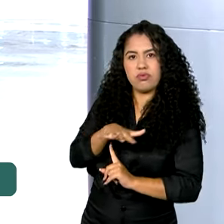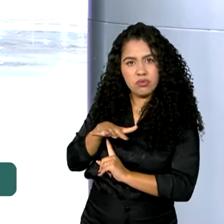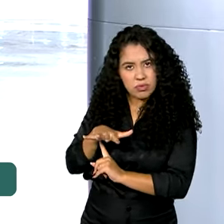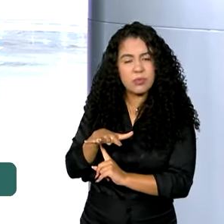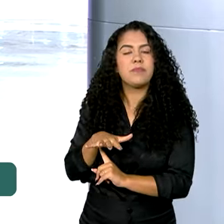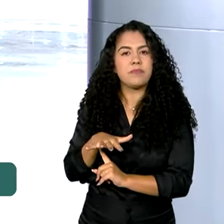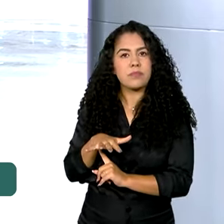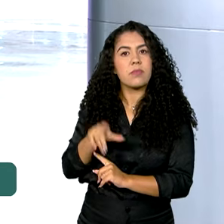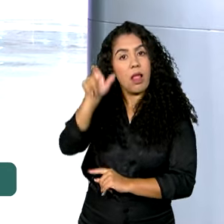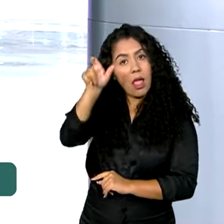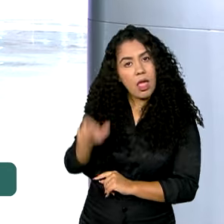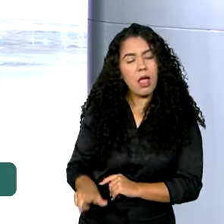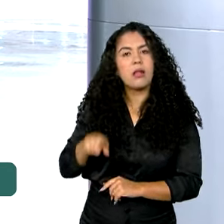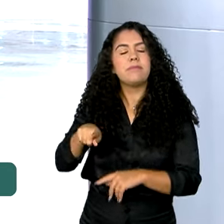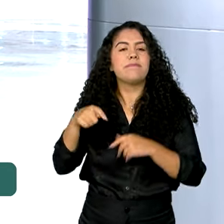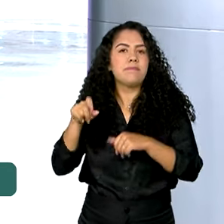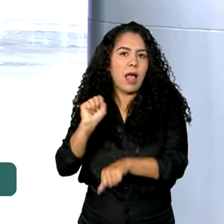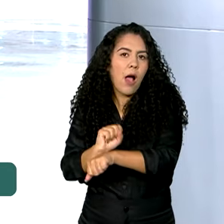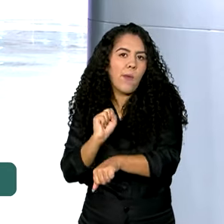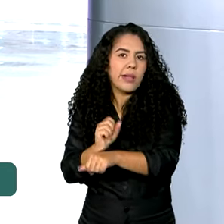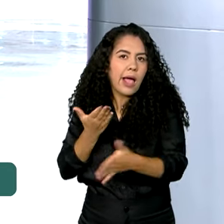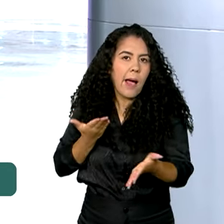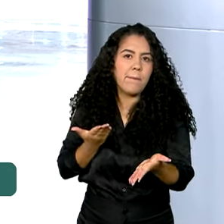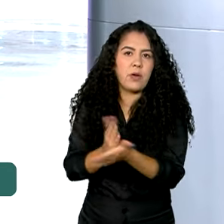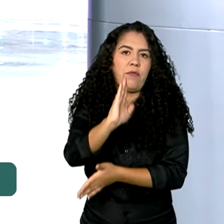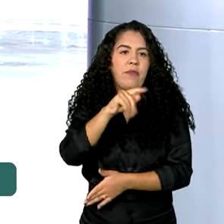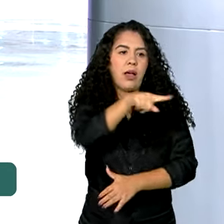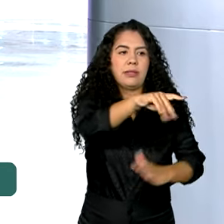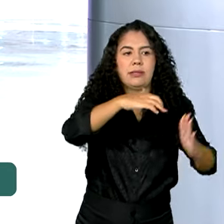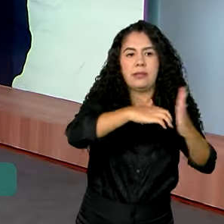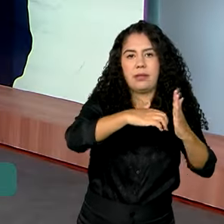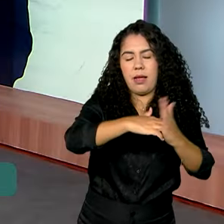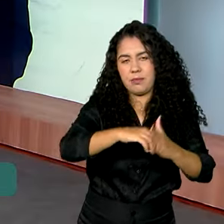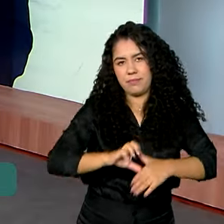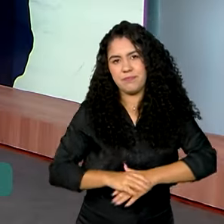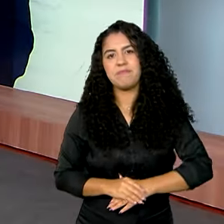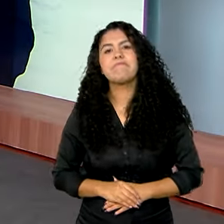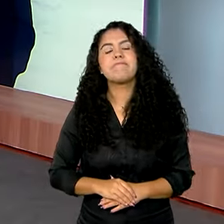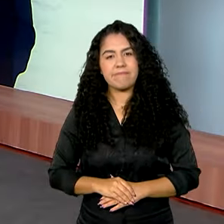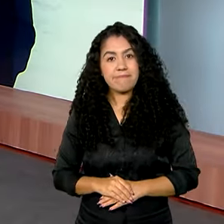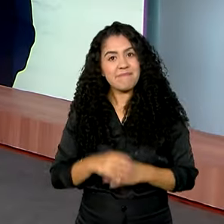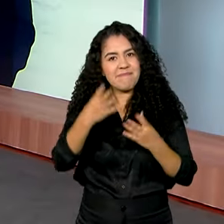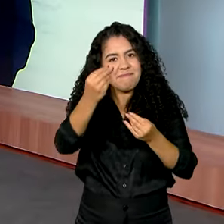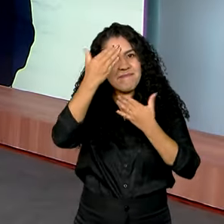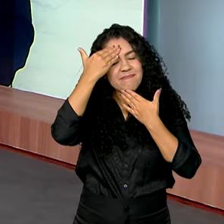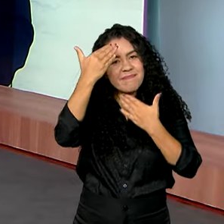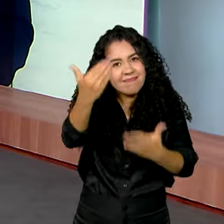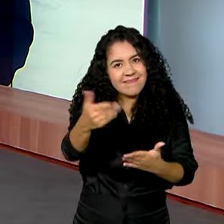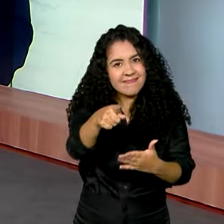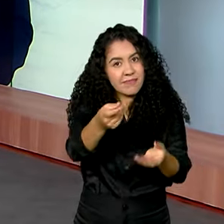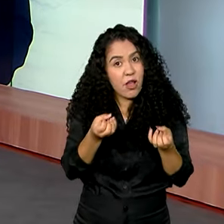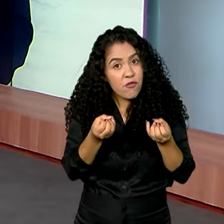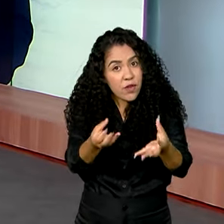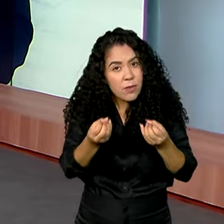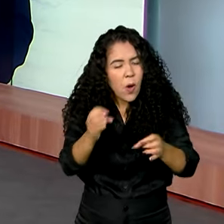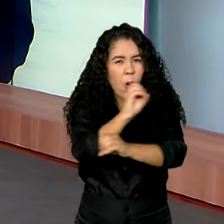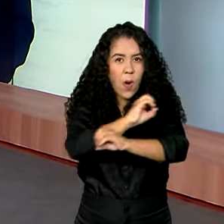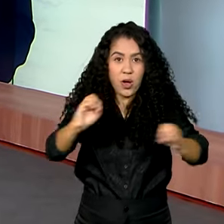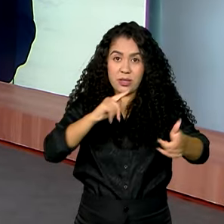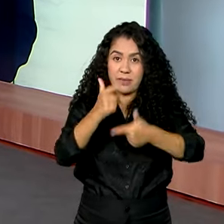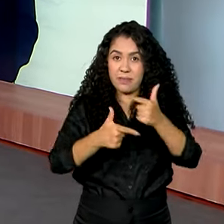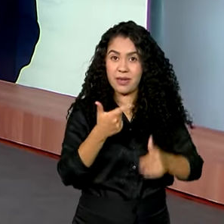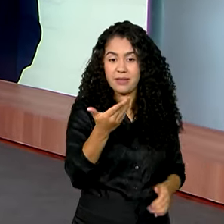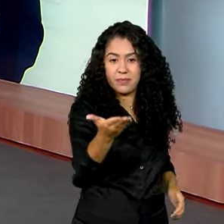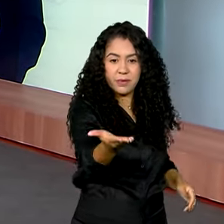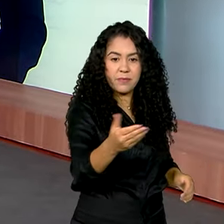que precisa ser aprovada pelos senadores. Renata. Tá certo, Pablo. Muito obrigada pelas suas informações. Bom trabalho pra você.